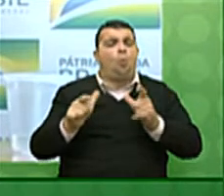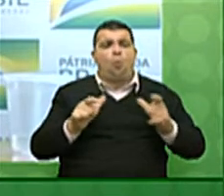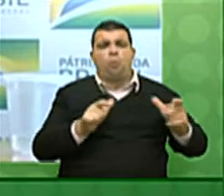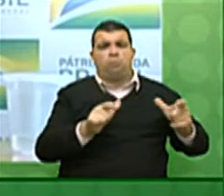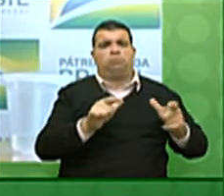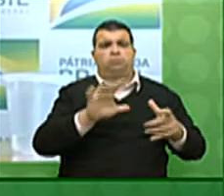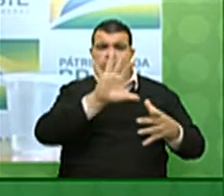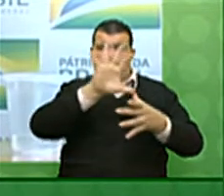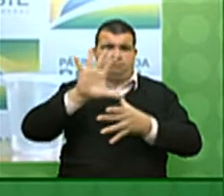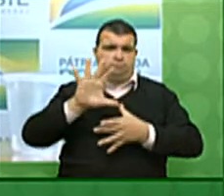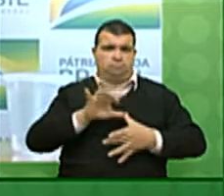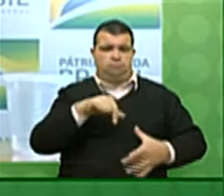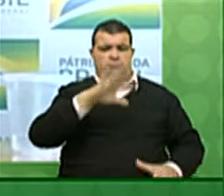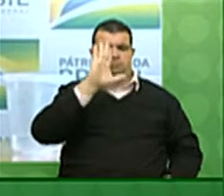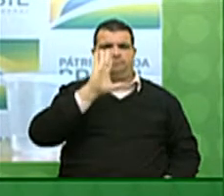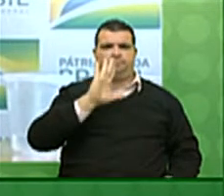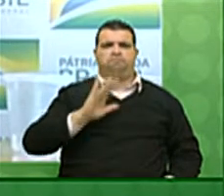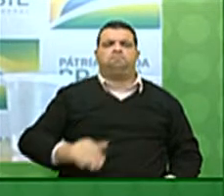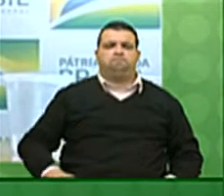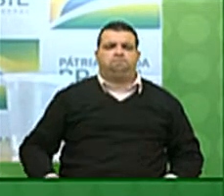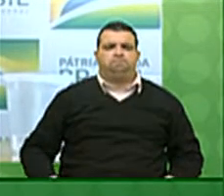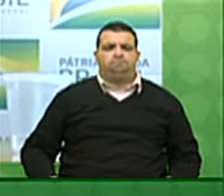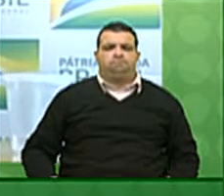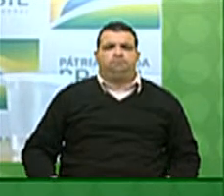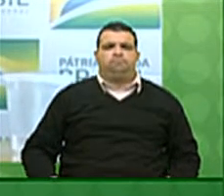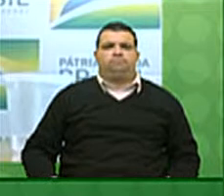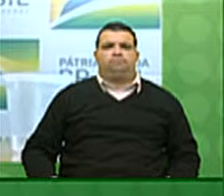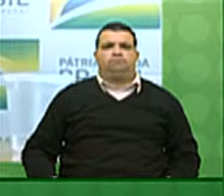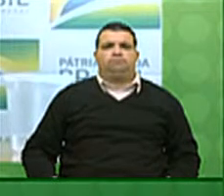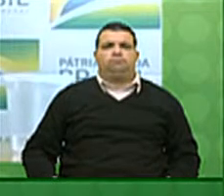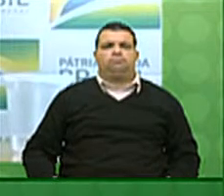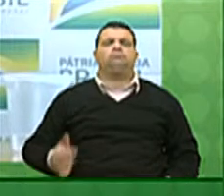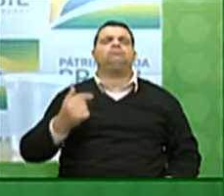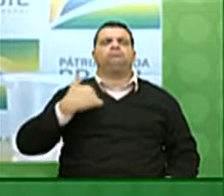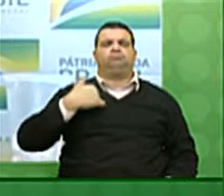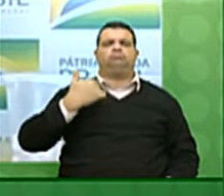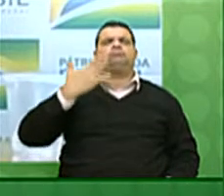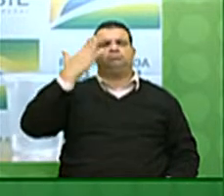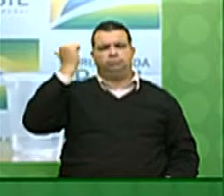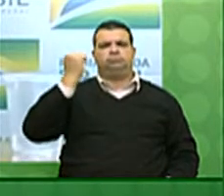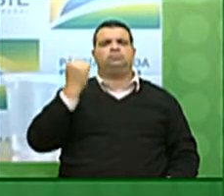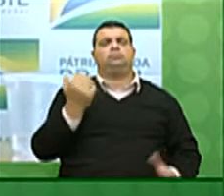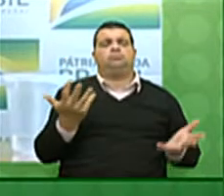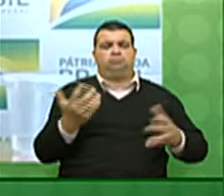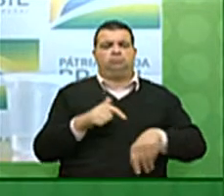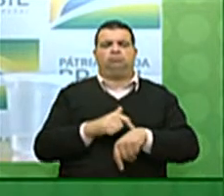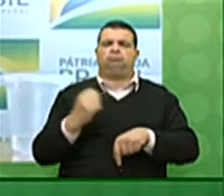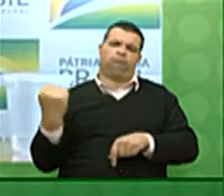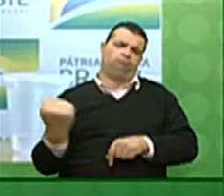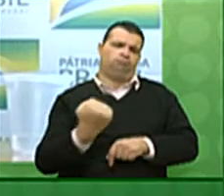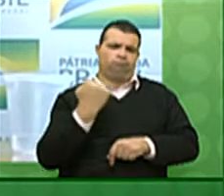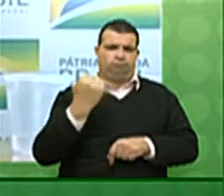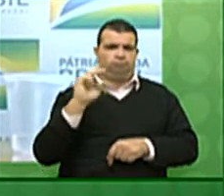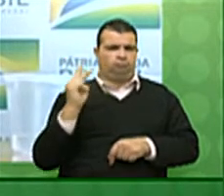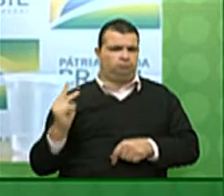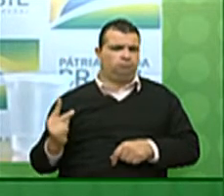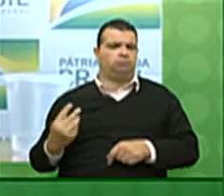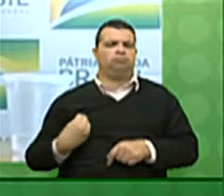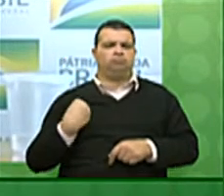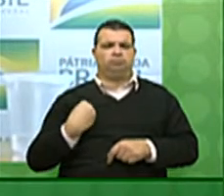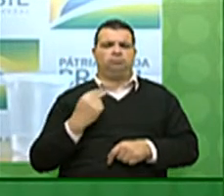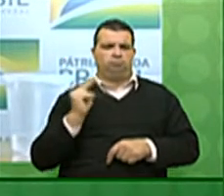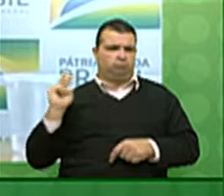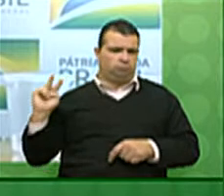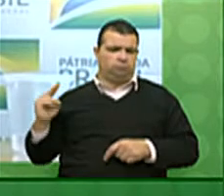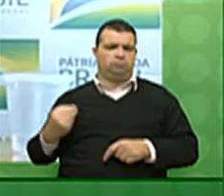Brasil. Sei que atravessamos um momento grave de nossa história com a